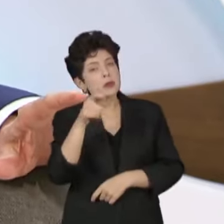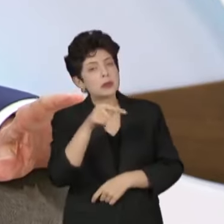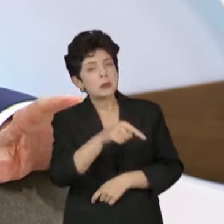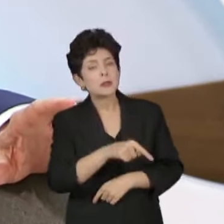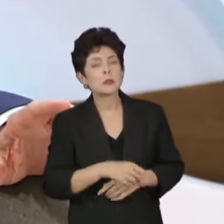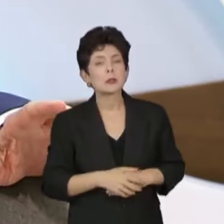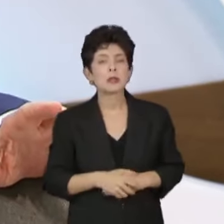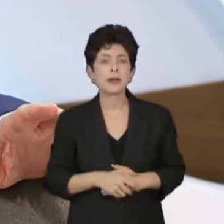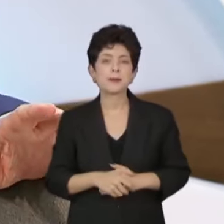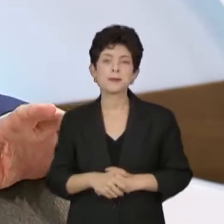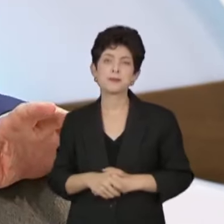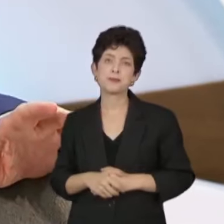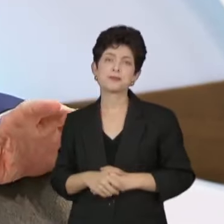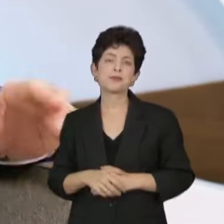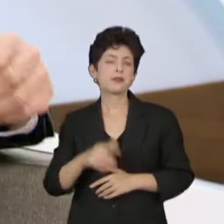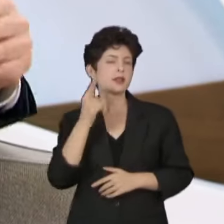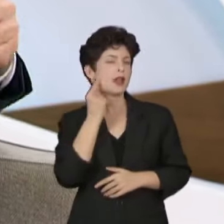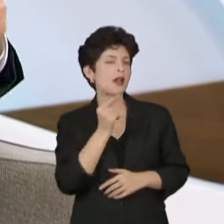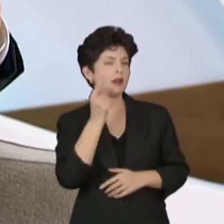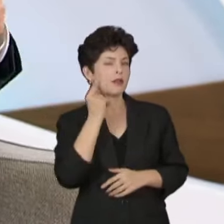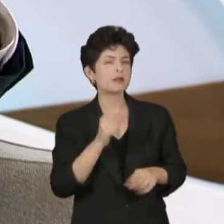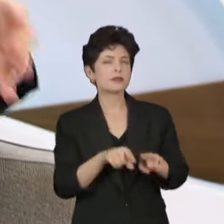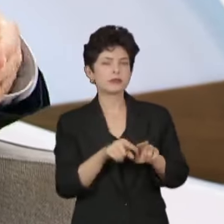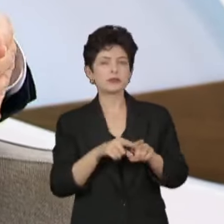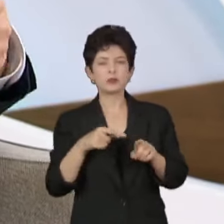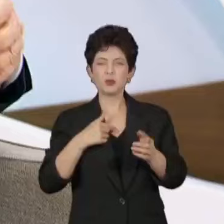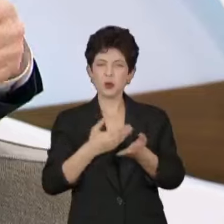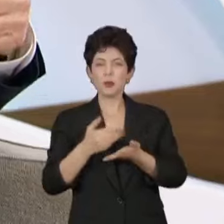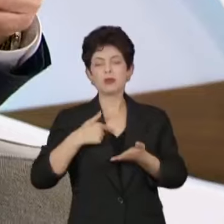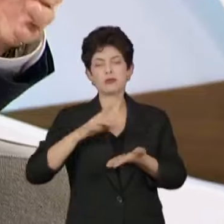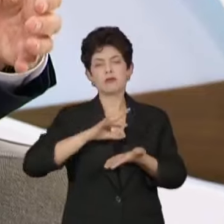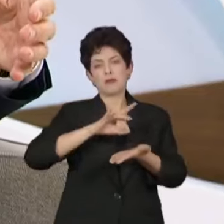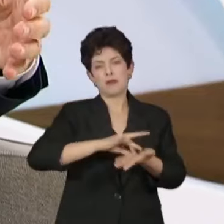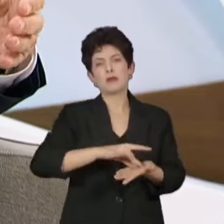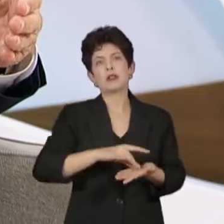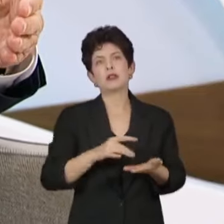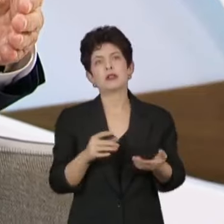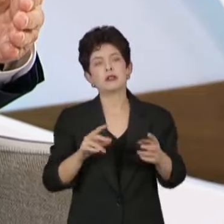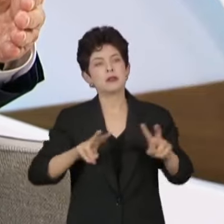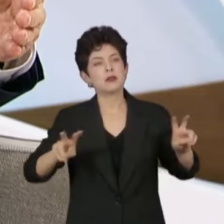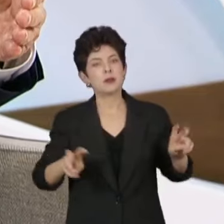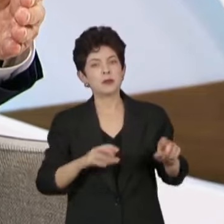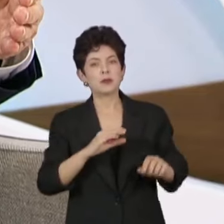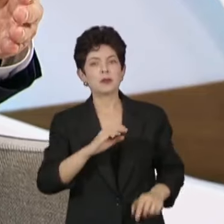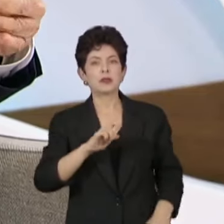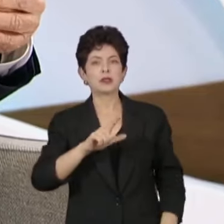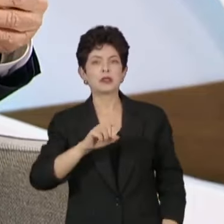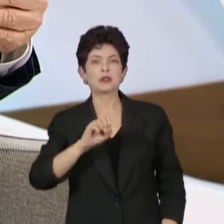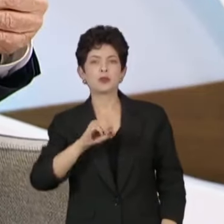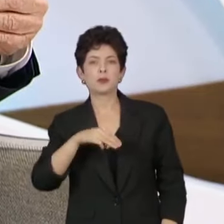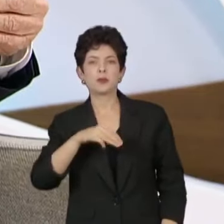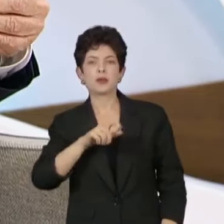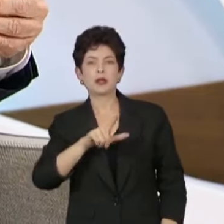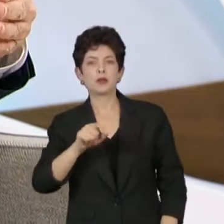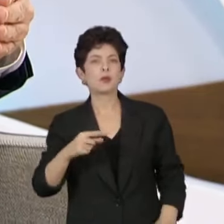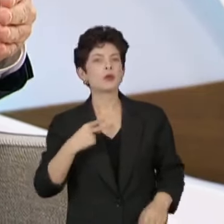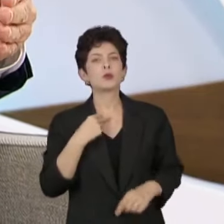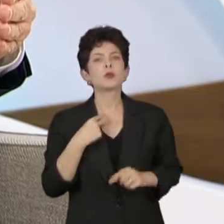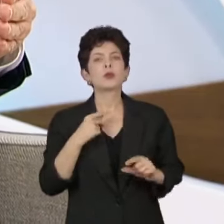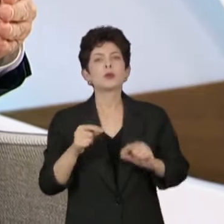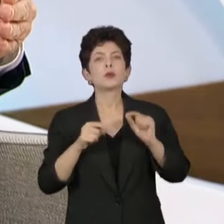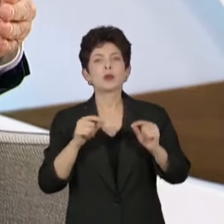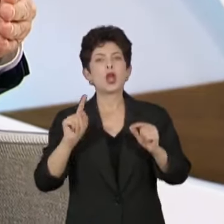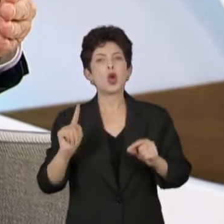a Vera, no começo, disse que eu falei a verdade, e é uma frase, inclusive, do ministro Celso de Mello, que não há poderes hegemônicos.